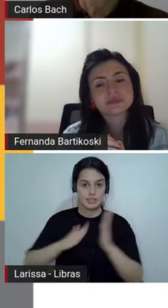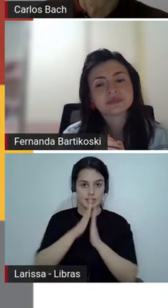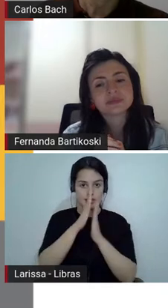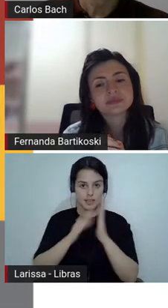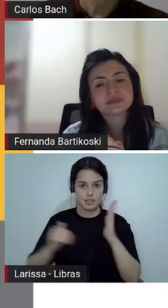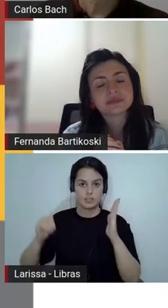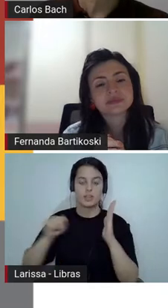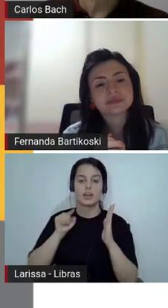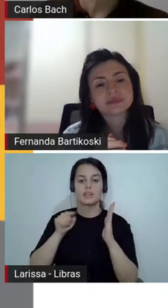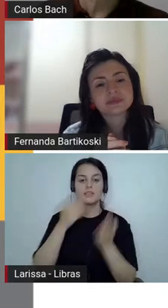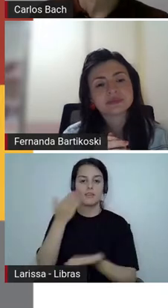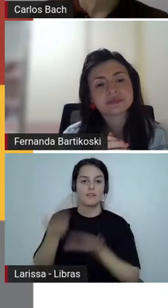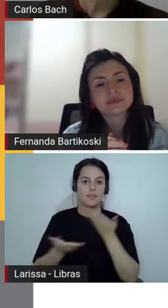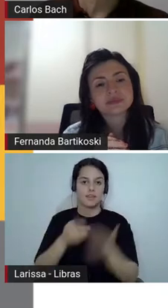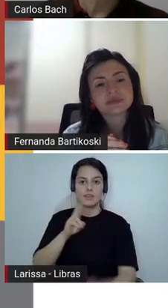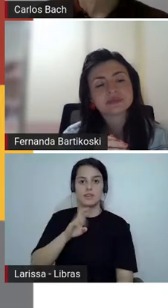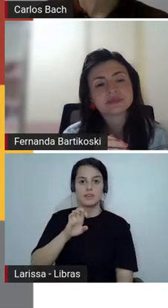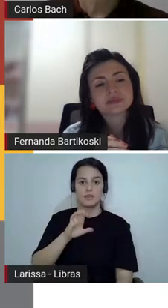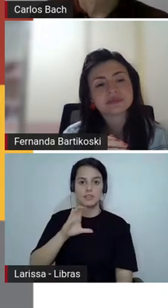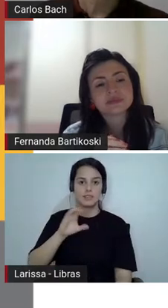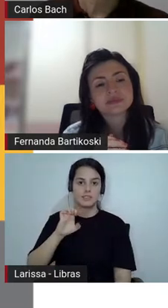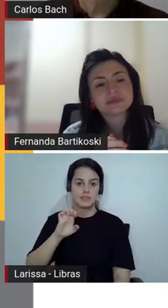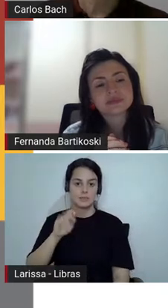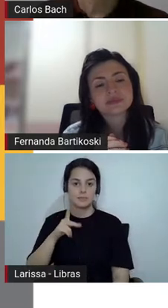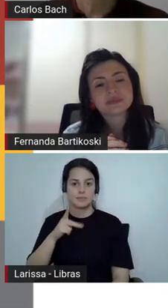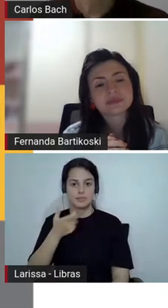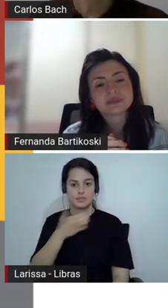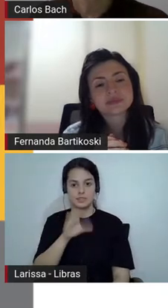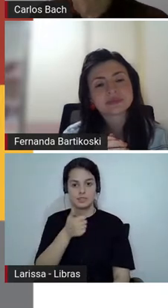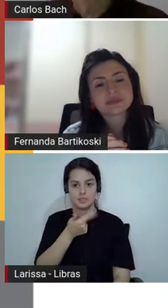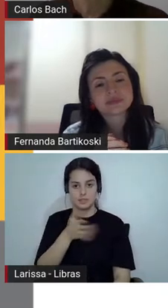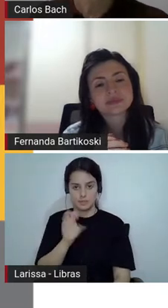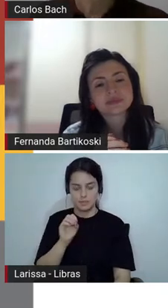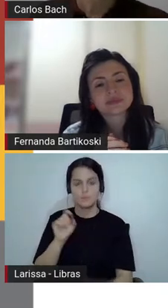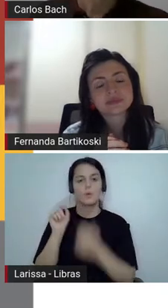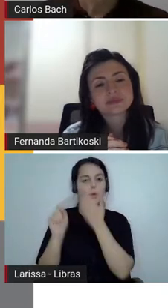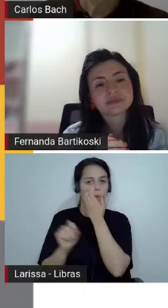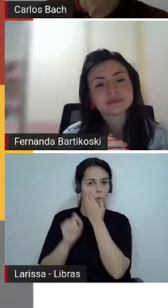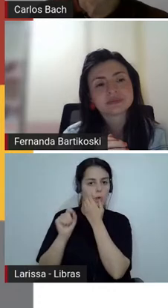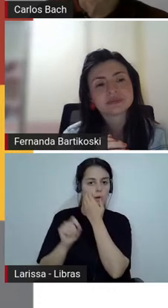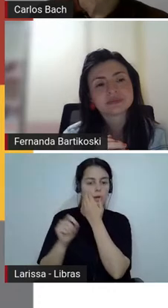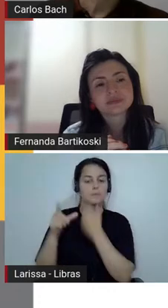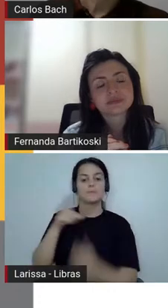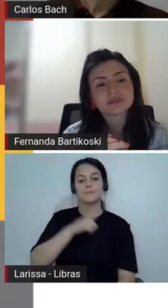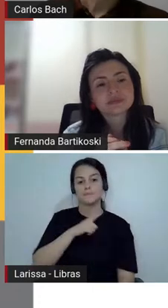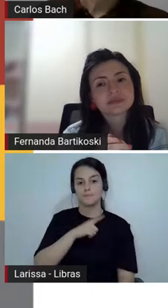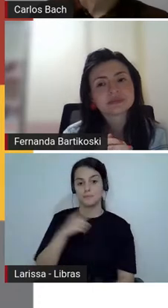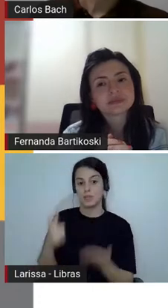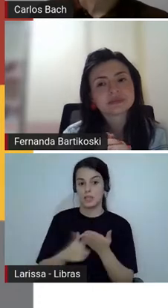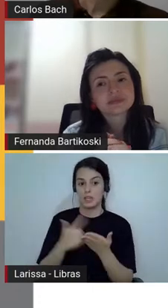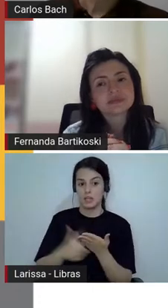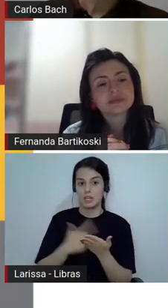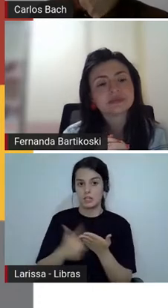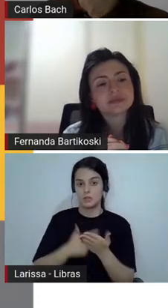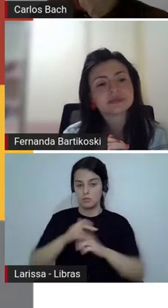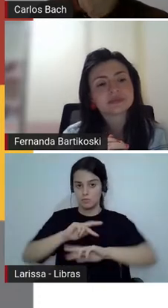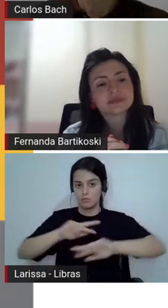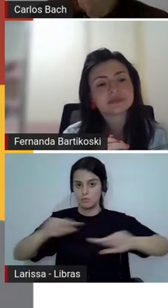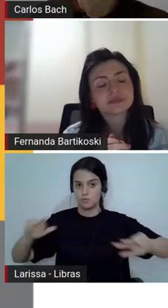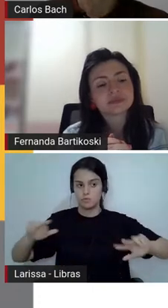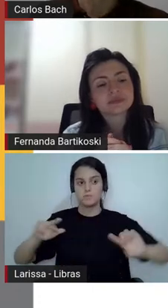e num dos livros elas trazem essa, a professora Bordini e a professora Guiar, trazem essas